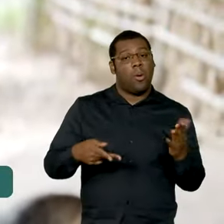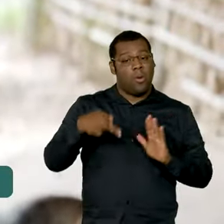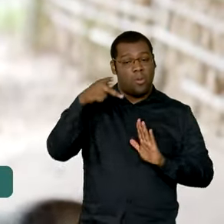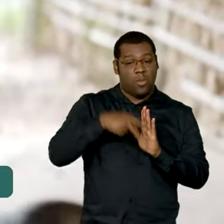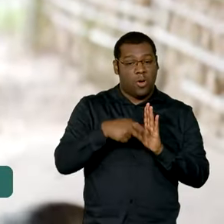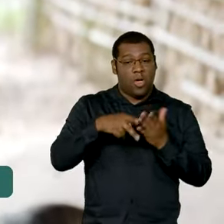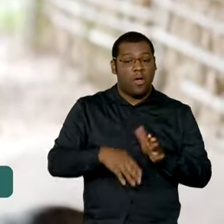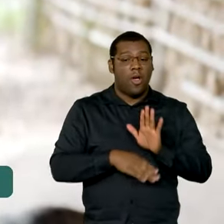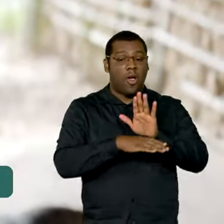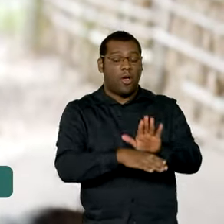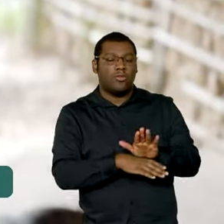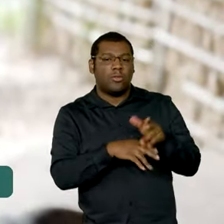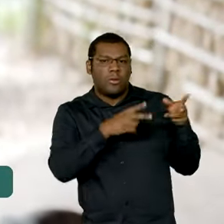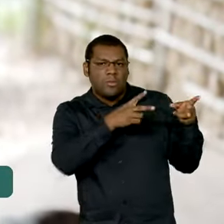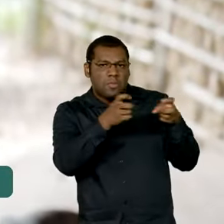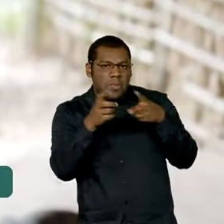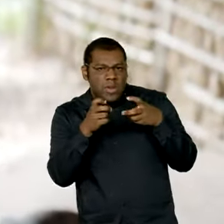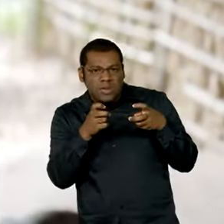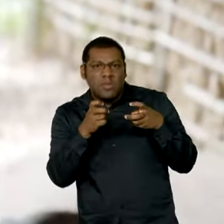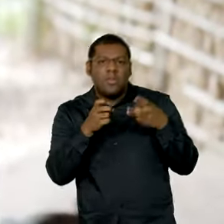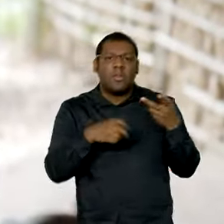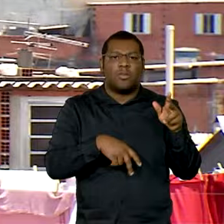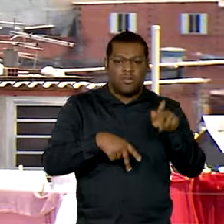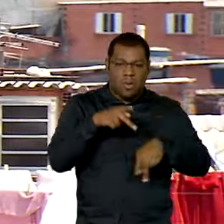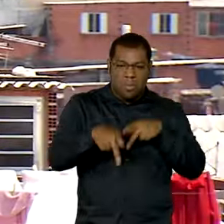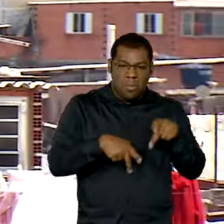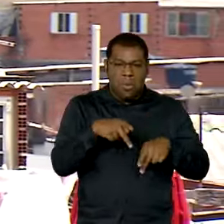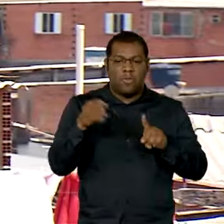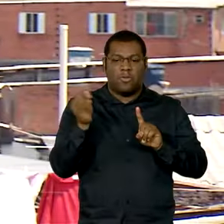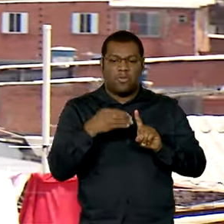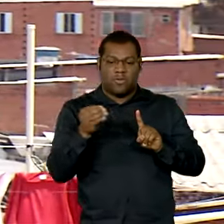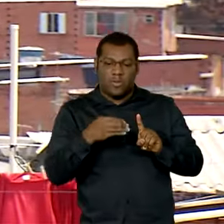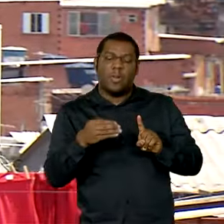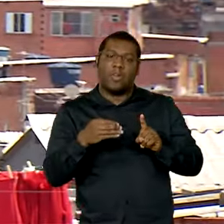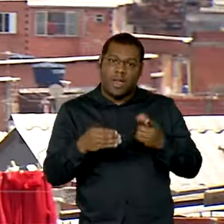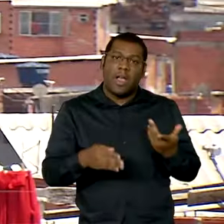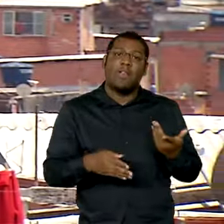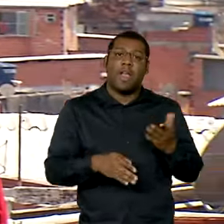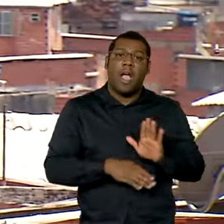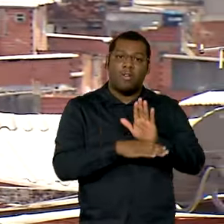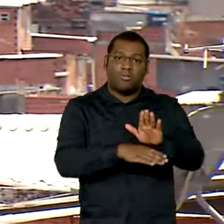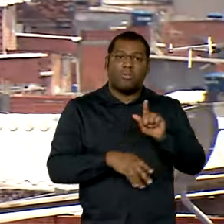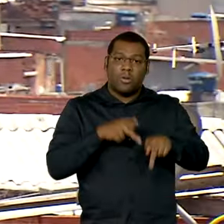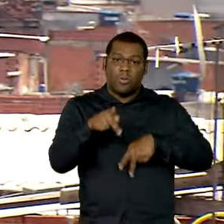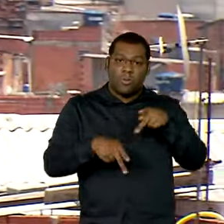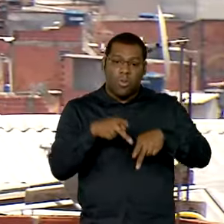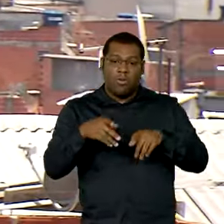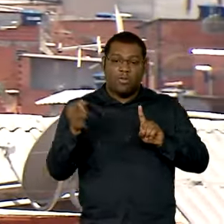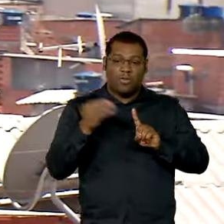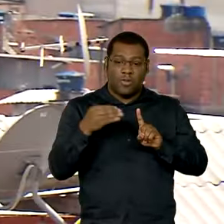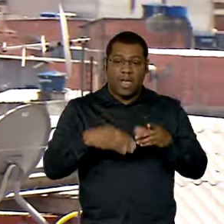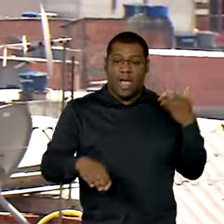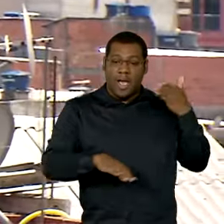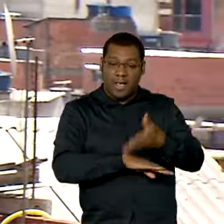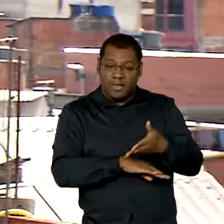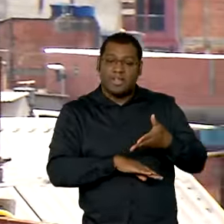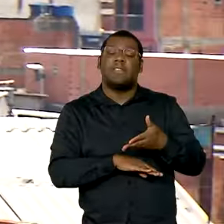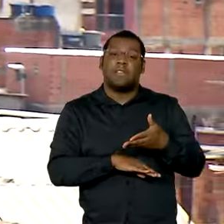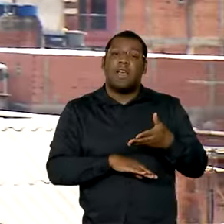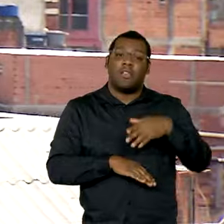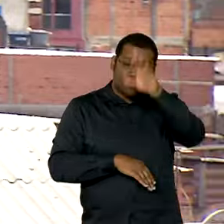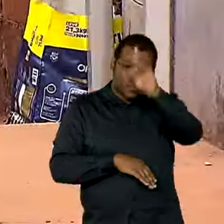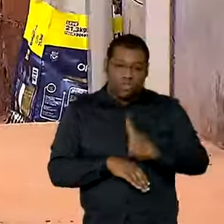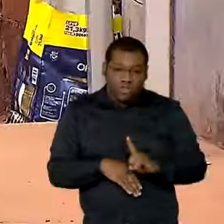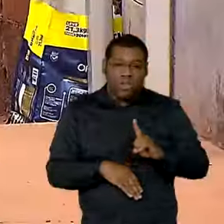vai ajudar a identificar e orientar a população mais vulnerável sobre direitos e acesso a benefícios e serviços sociais do governo